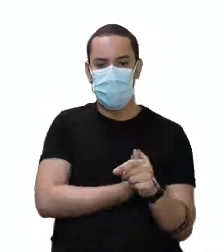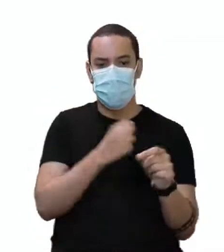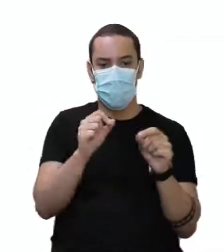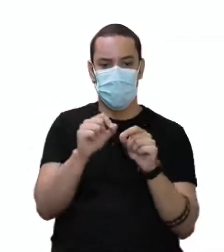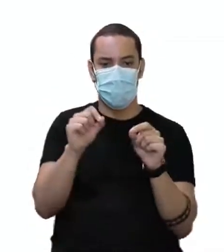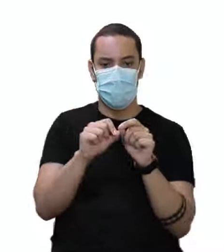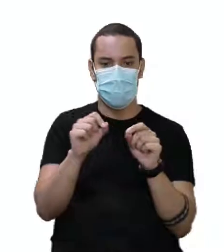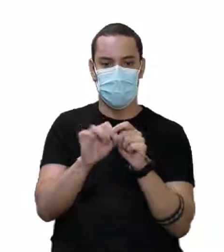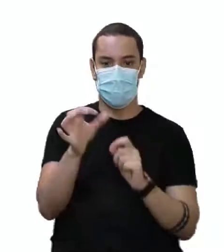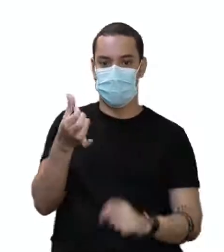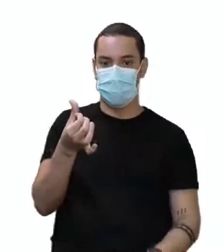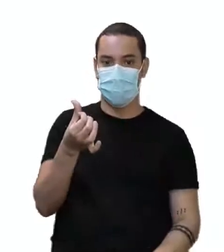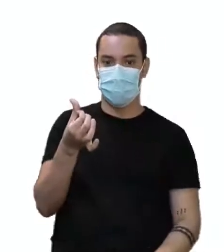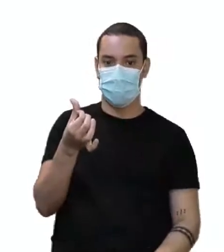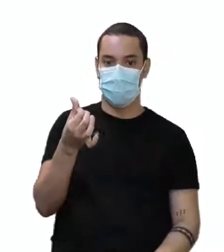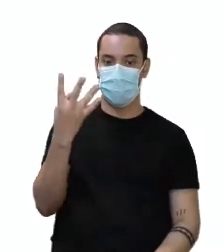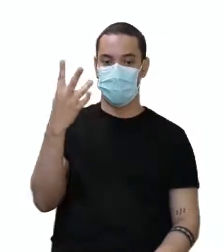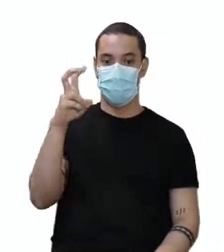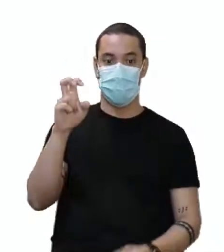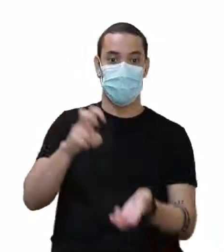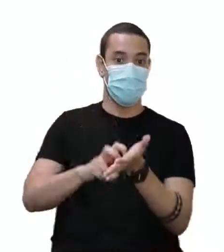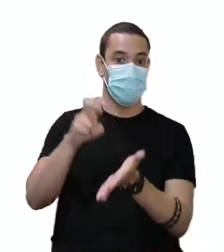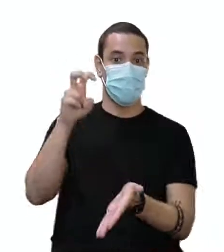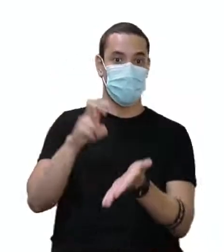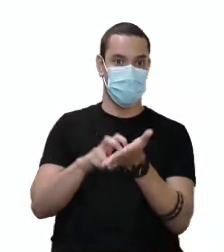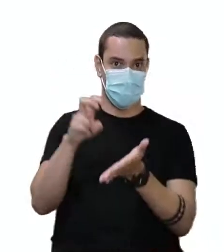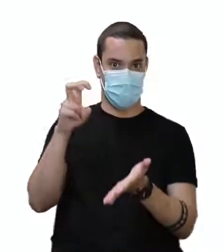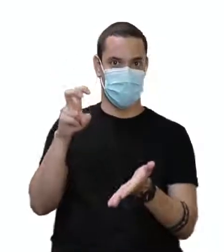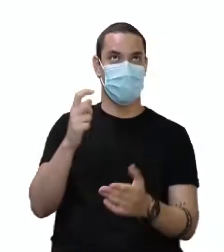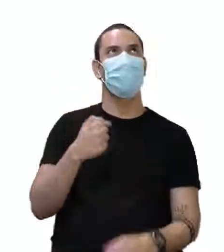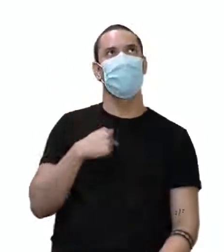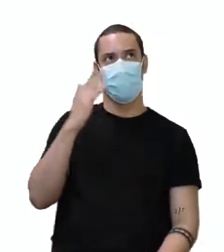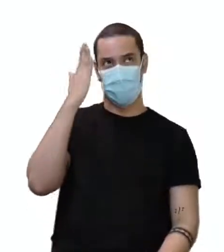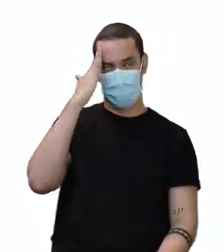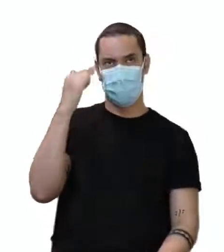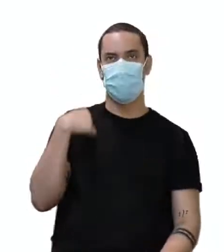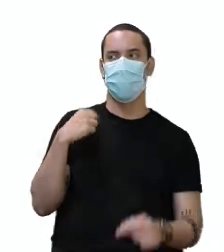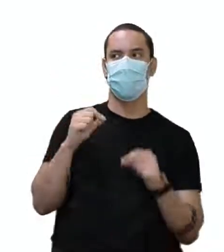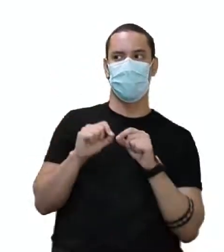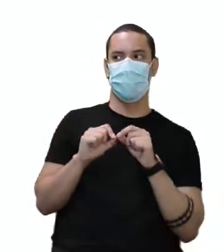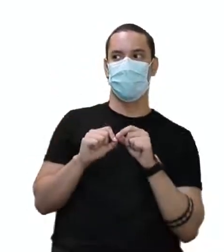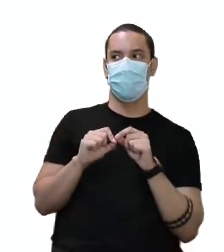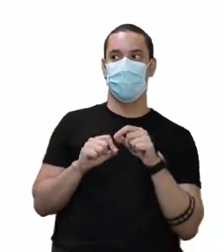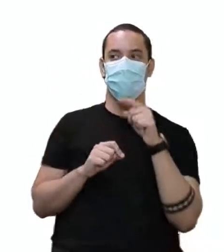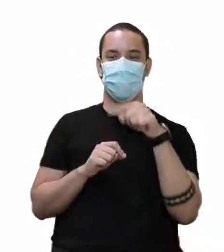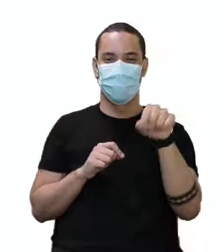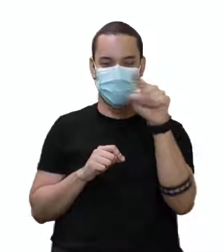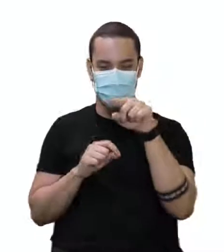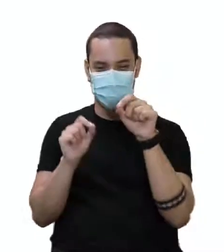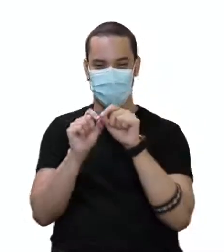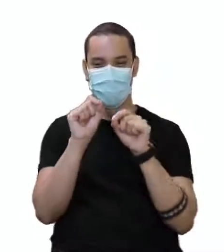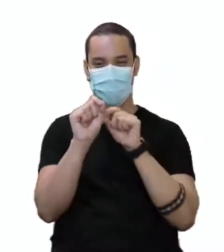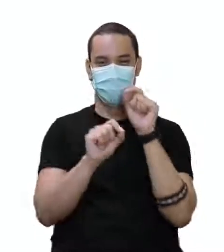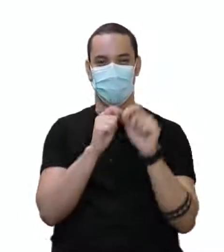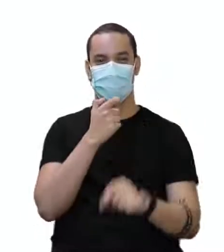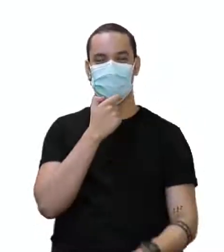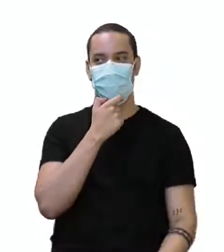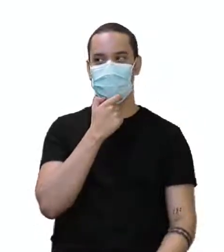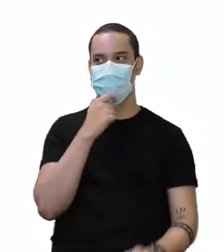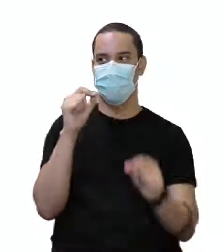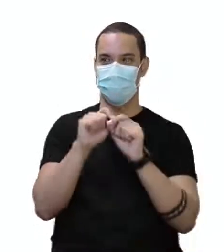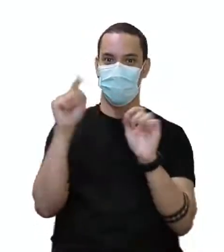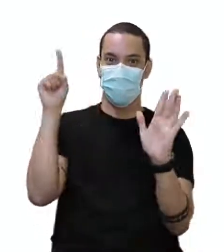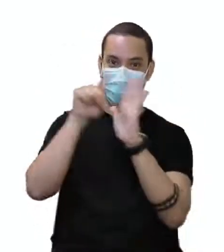fazendo às 6h45 essa manhã? Eu sei o que eu estava fazendo. E aí, vocês sabem? Em inglês, para fazer essa